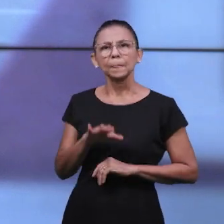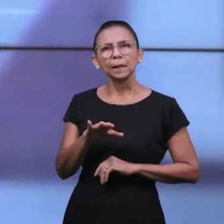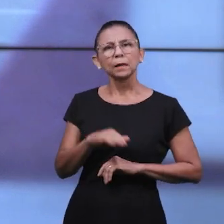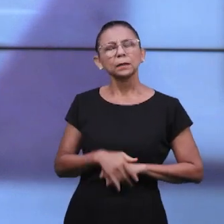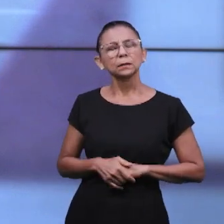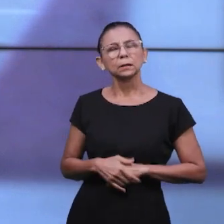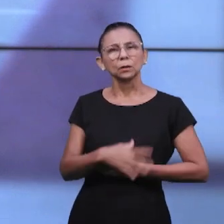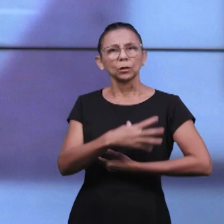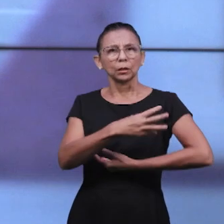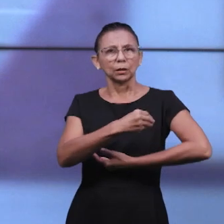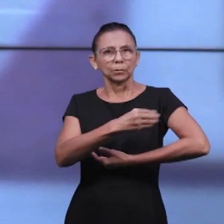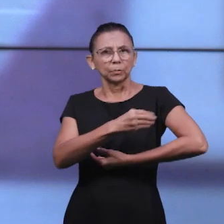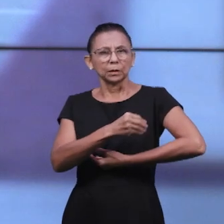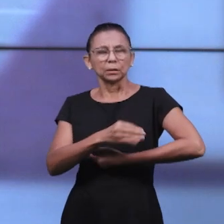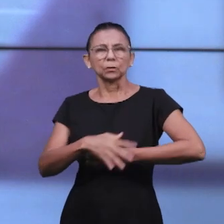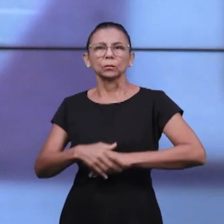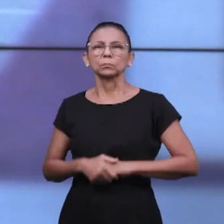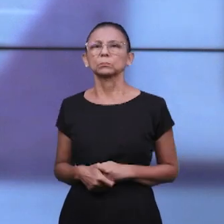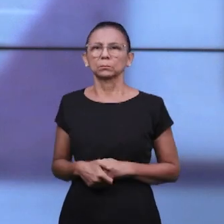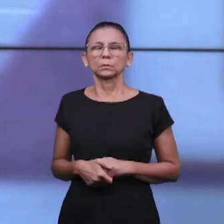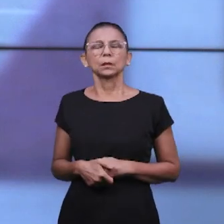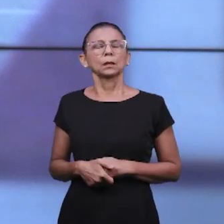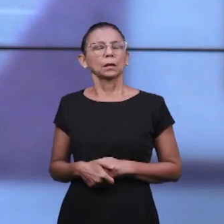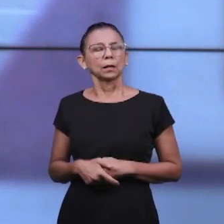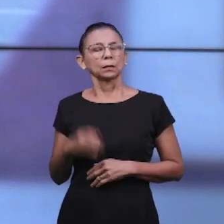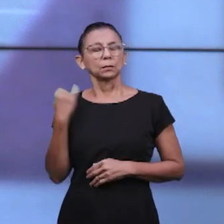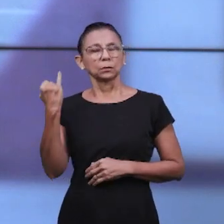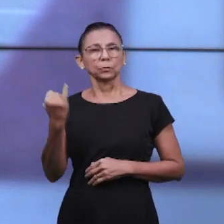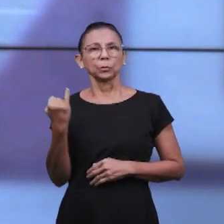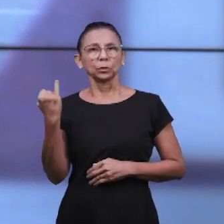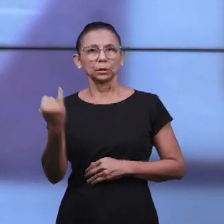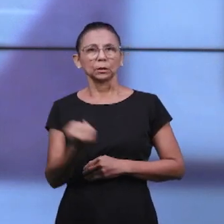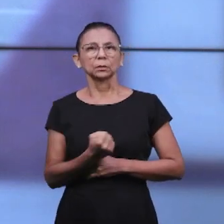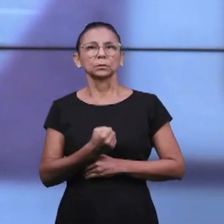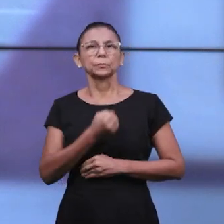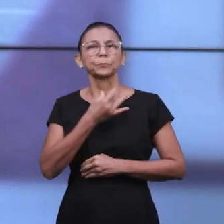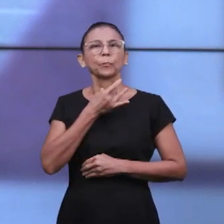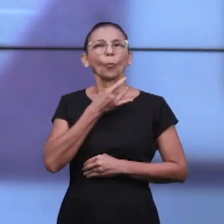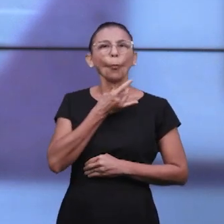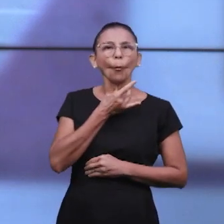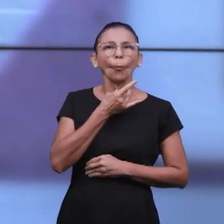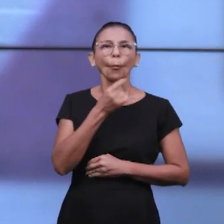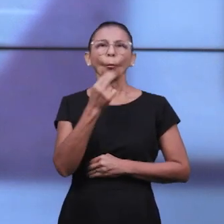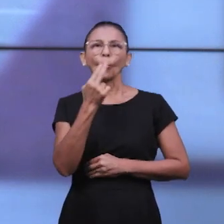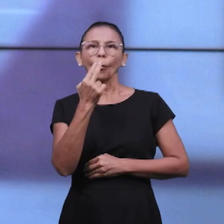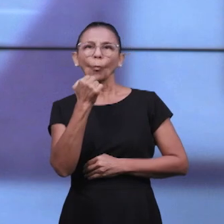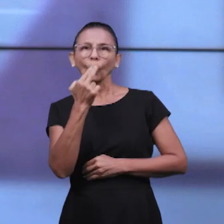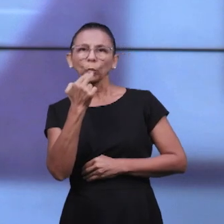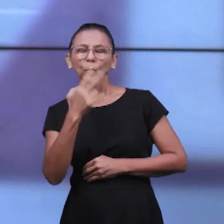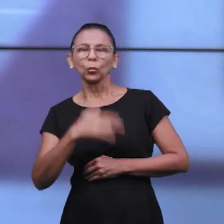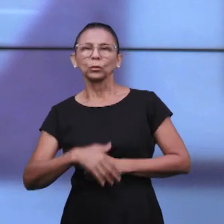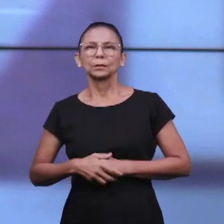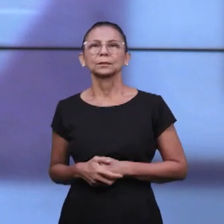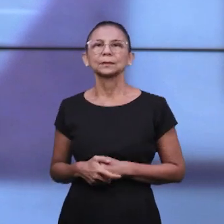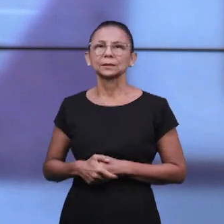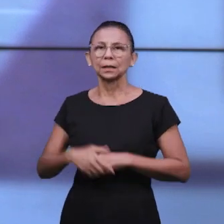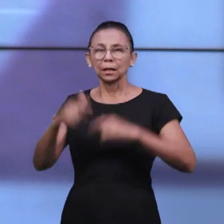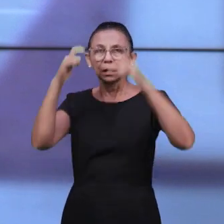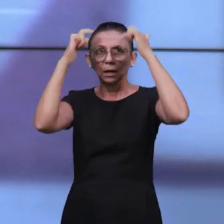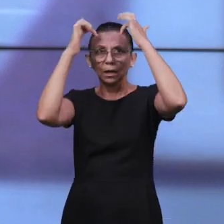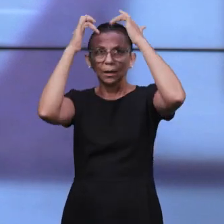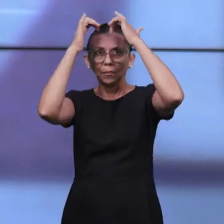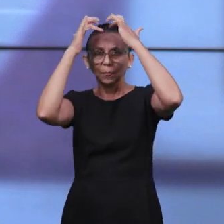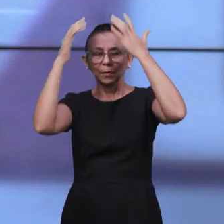porque tem tudo o que o bebê precisa. Nos aspectos físicos, alimenta, descendenta, nutre. Nos aspectos